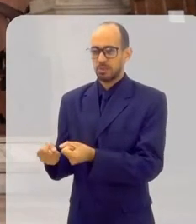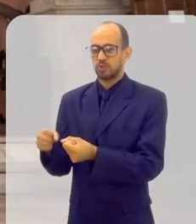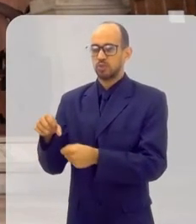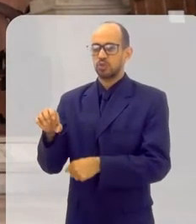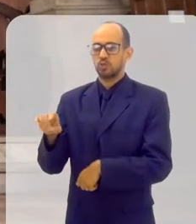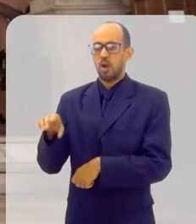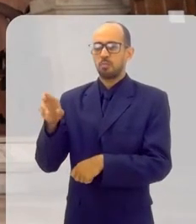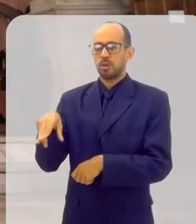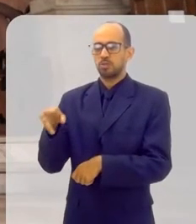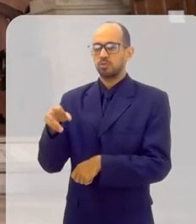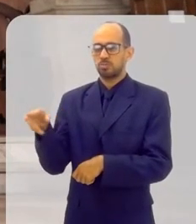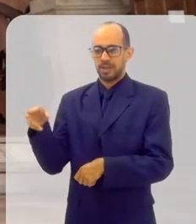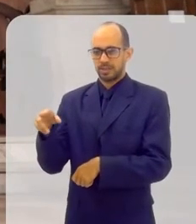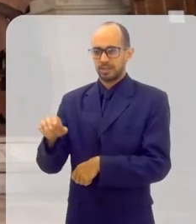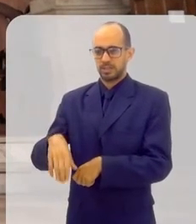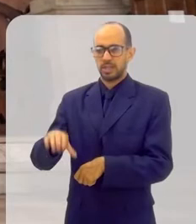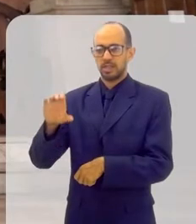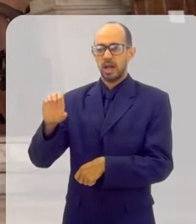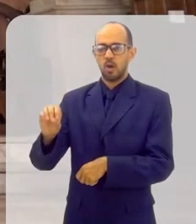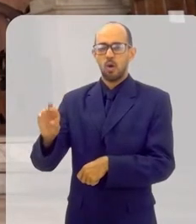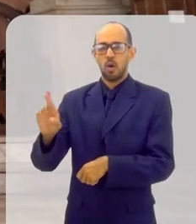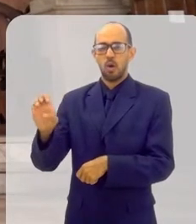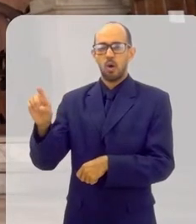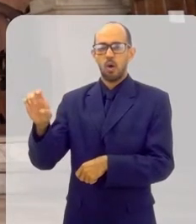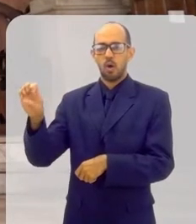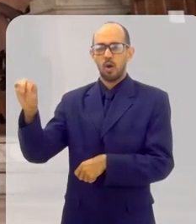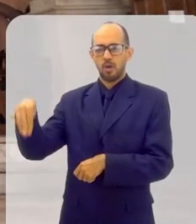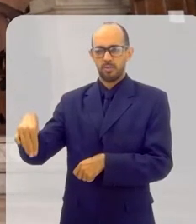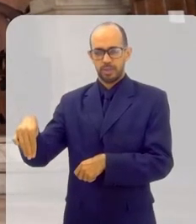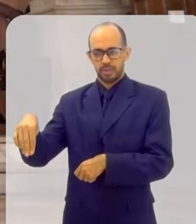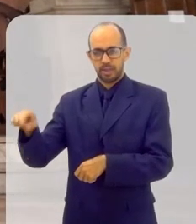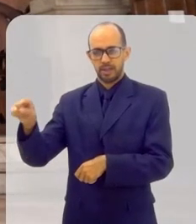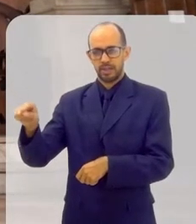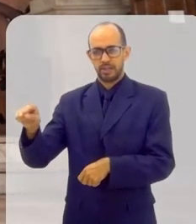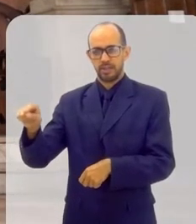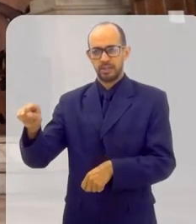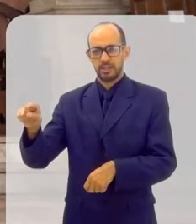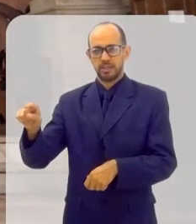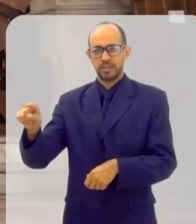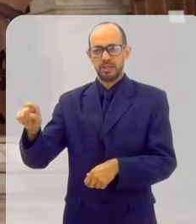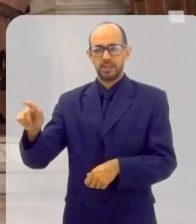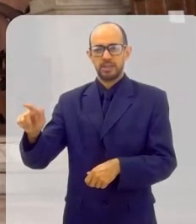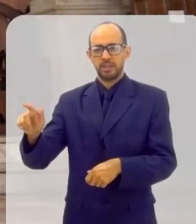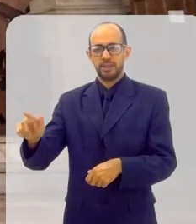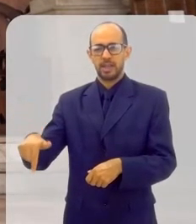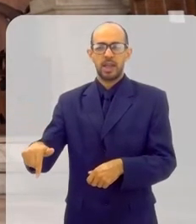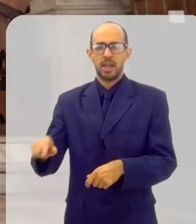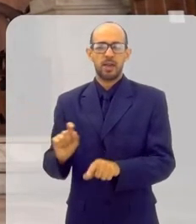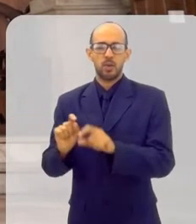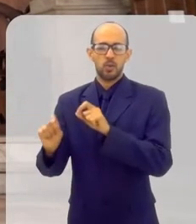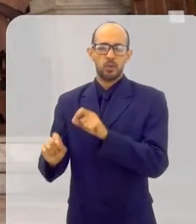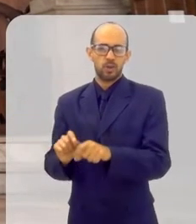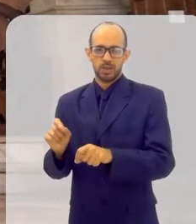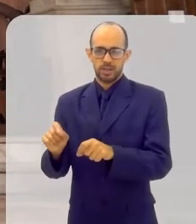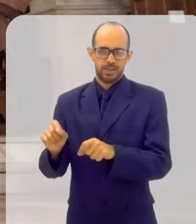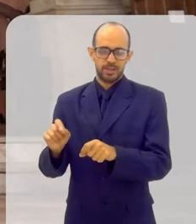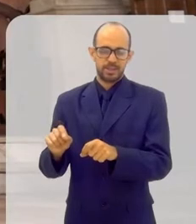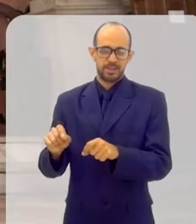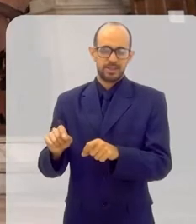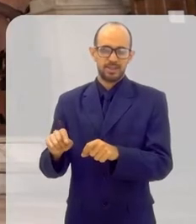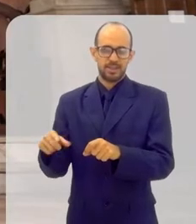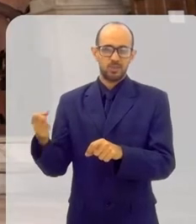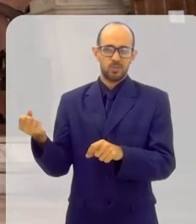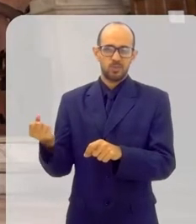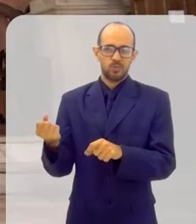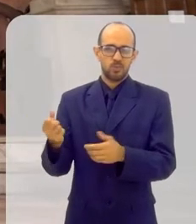pelo clero. É o sacramento da ordem, a sagrada ordenação, né? Que é aquele